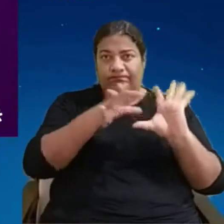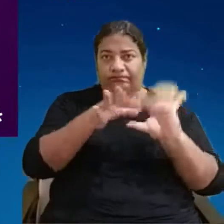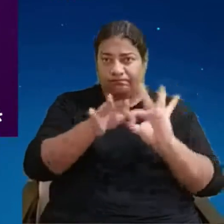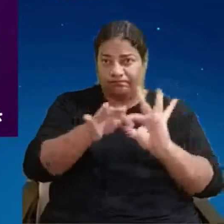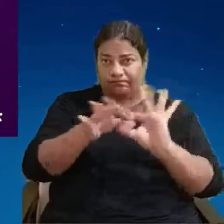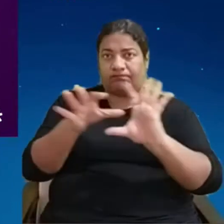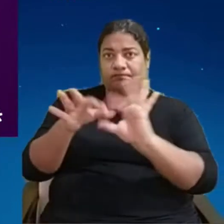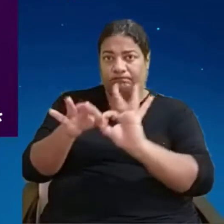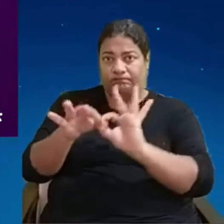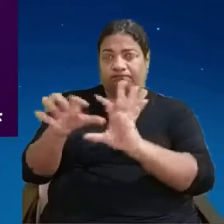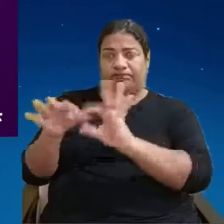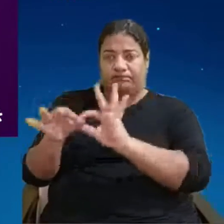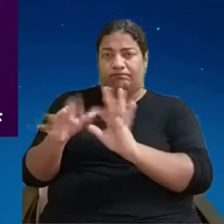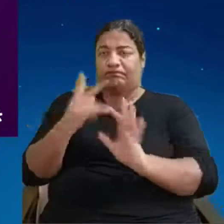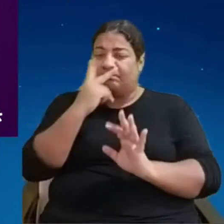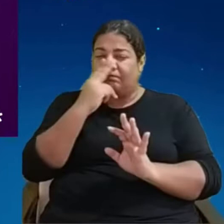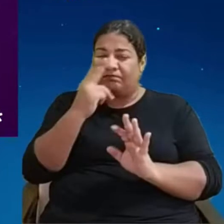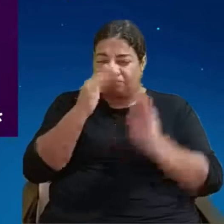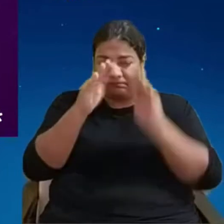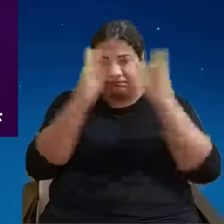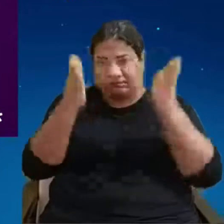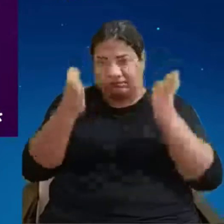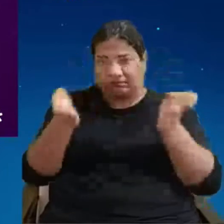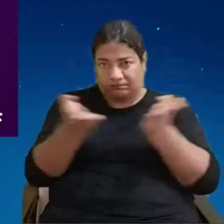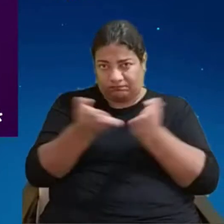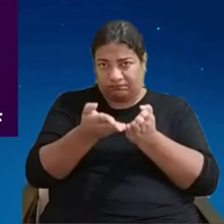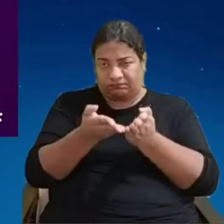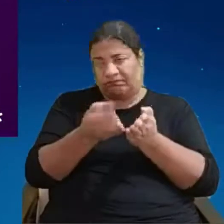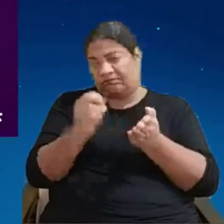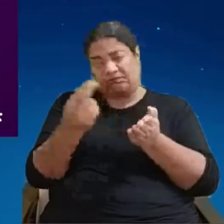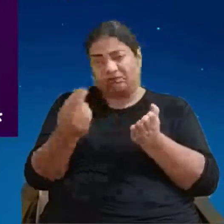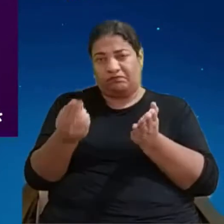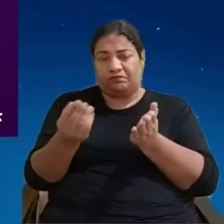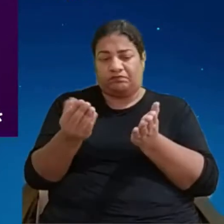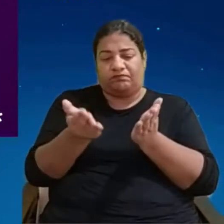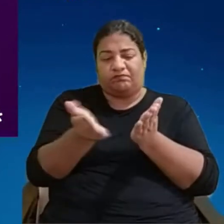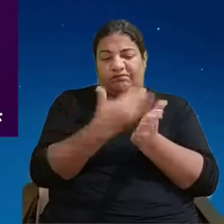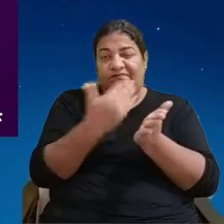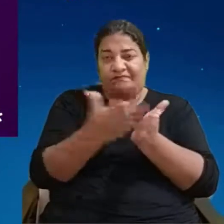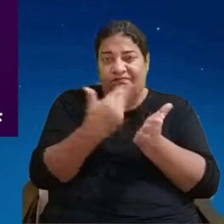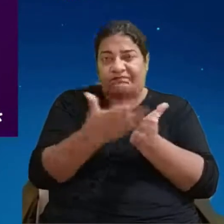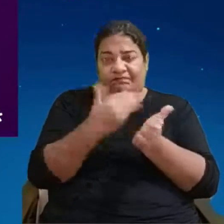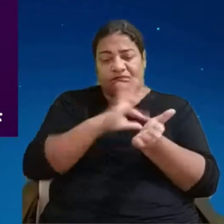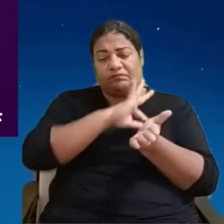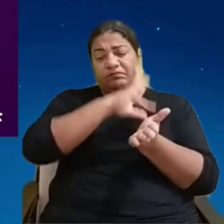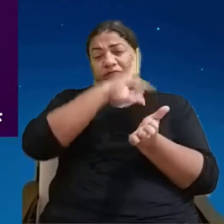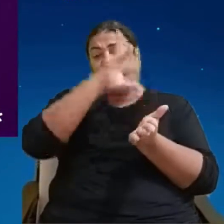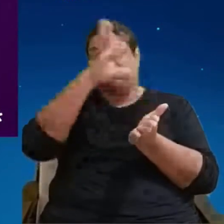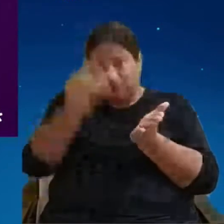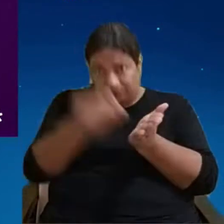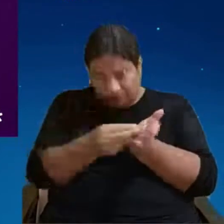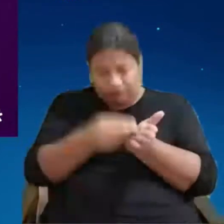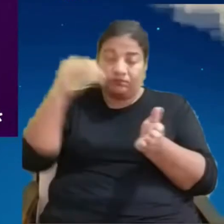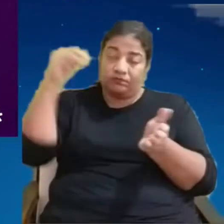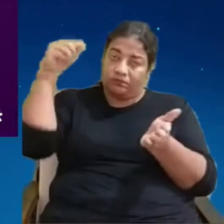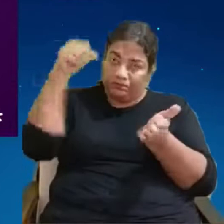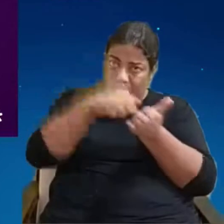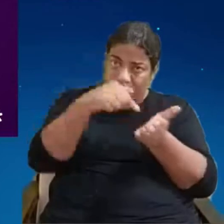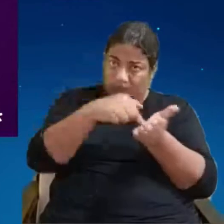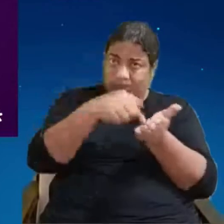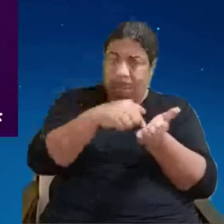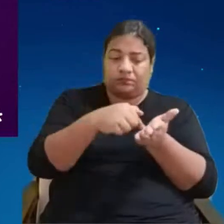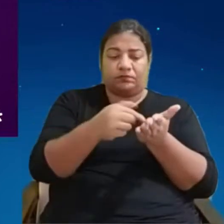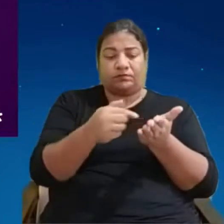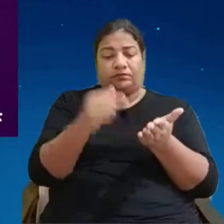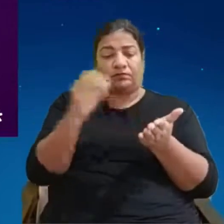cadeia de blocos, como se fosse um livro razão. Todas as suas transações, você vai registrar naquele livro razão. Só que deixou de ser livro